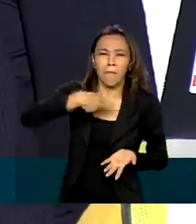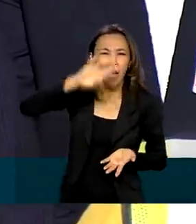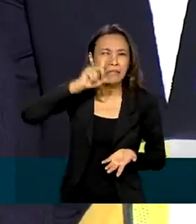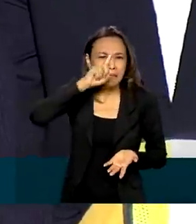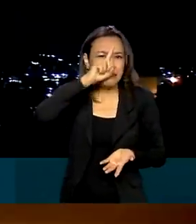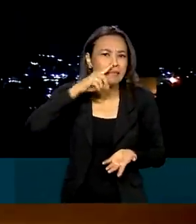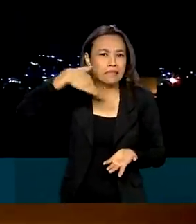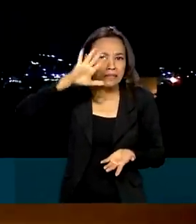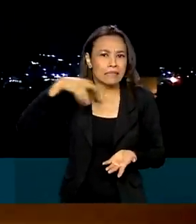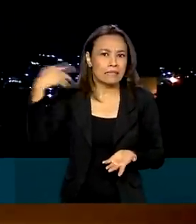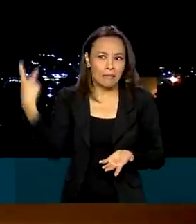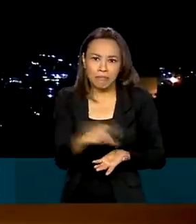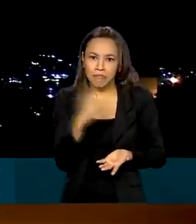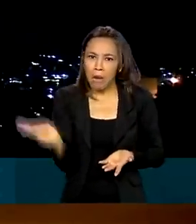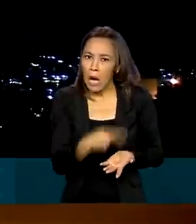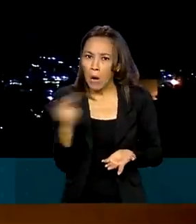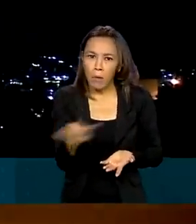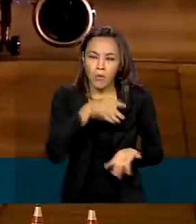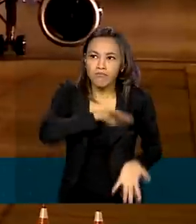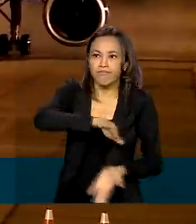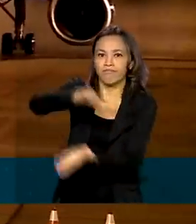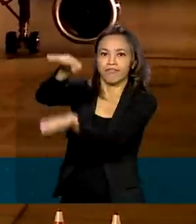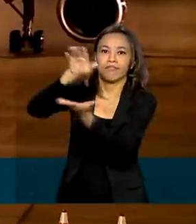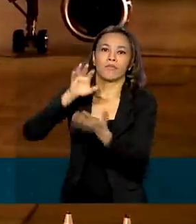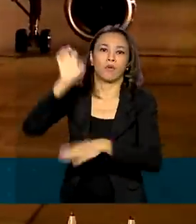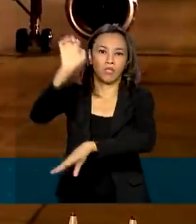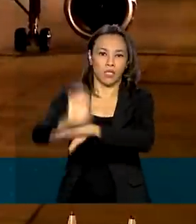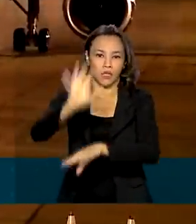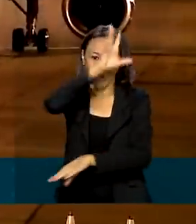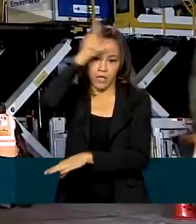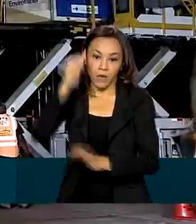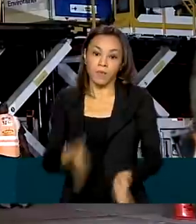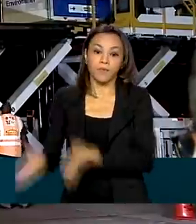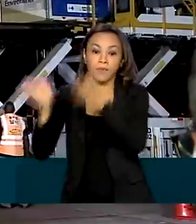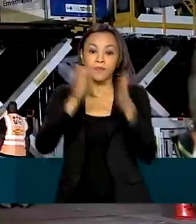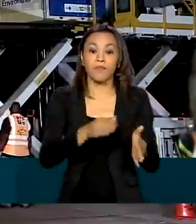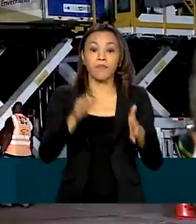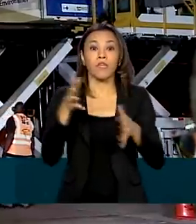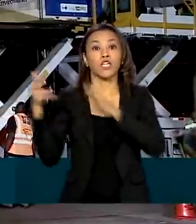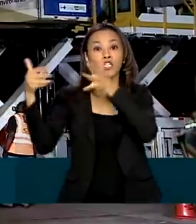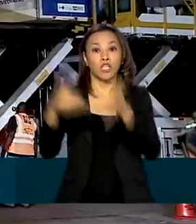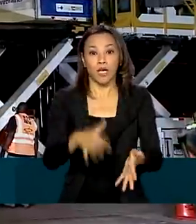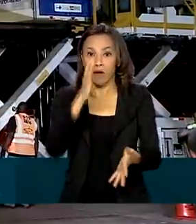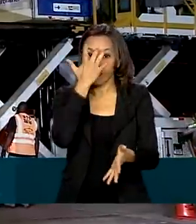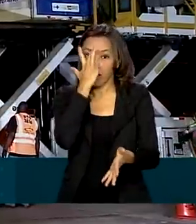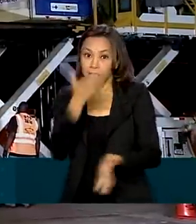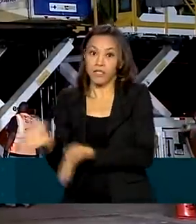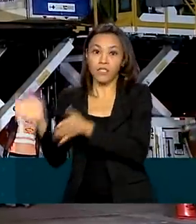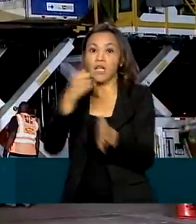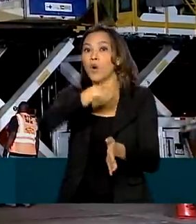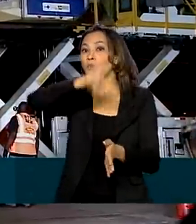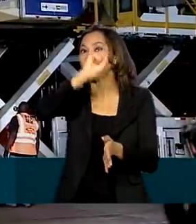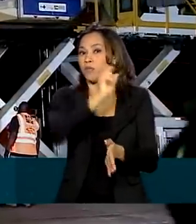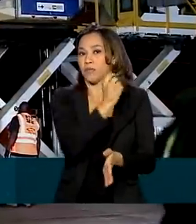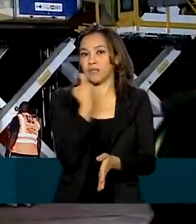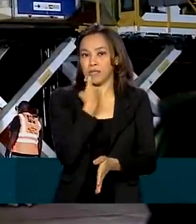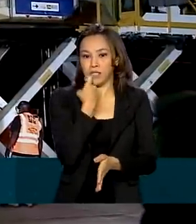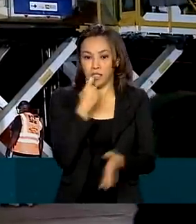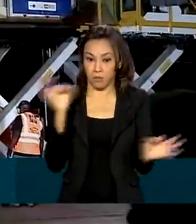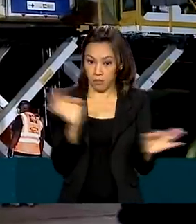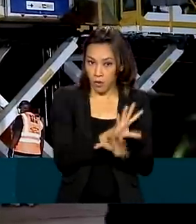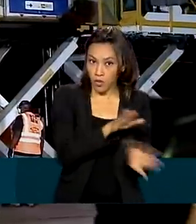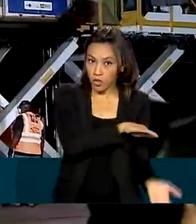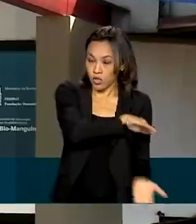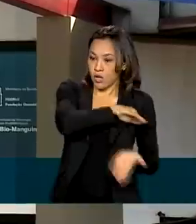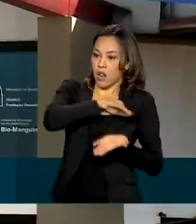país, que é em Manaus. As doses do imunizante chegaram da Índia na última sexta-feira. Depois, foram para a Fiocruz,